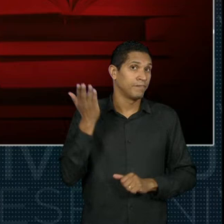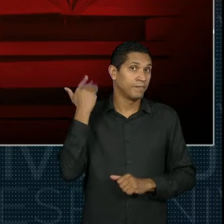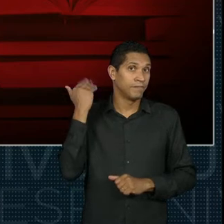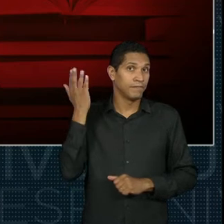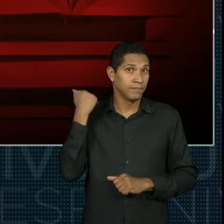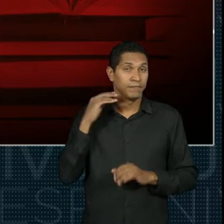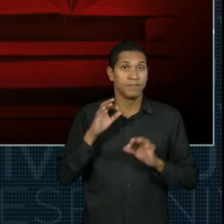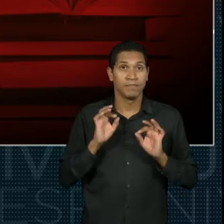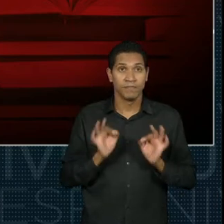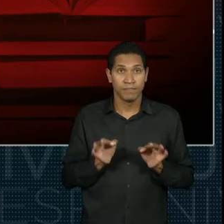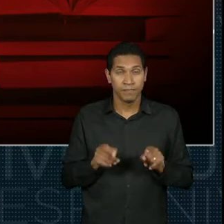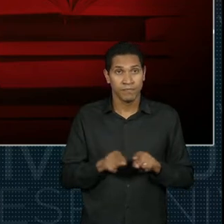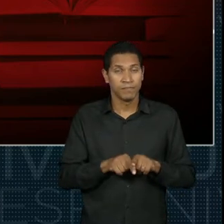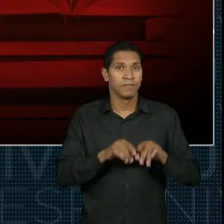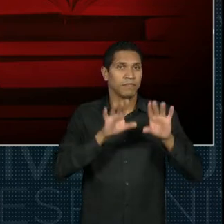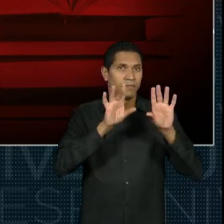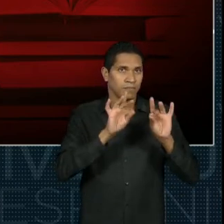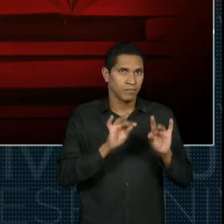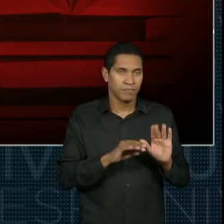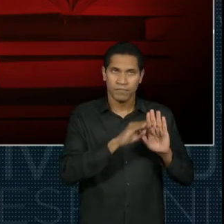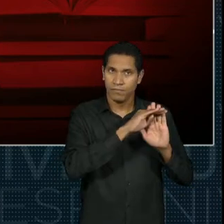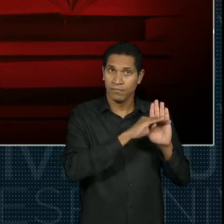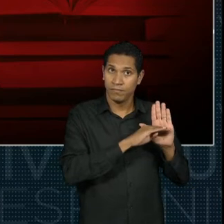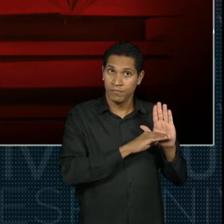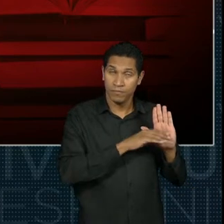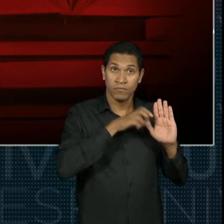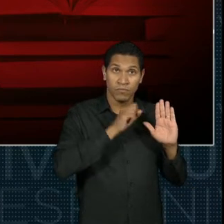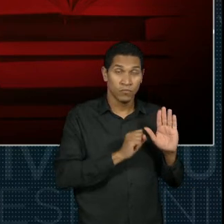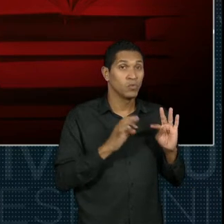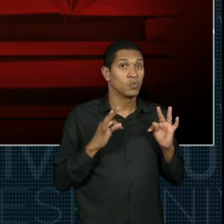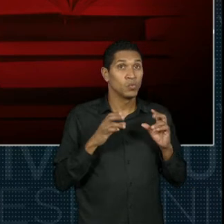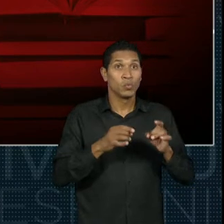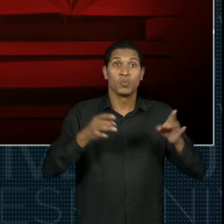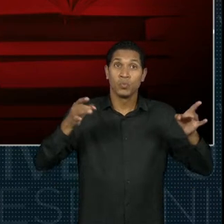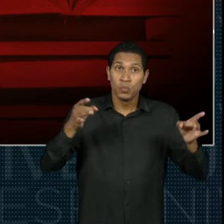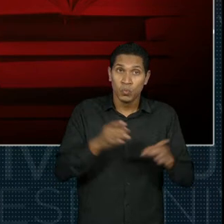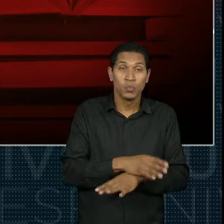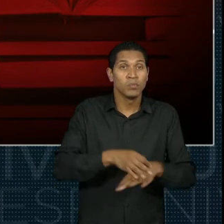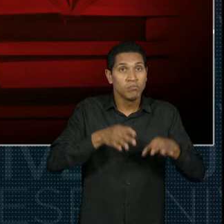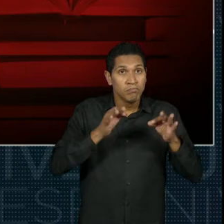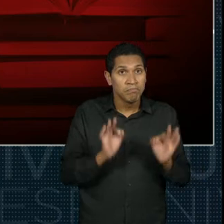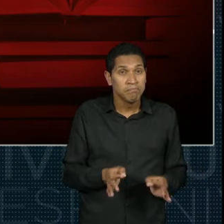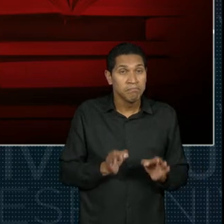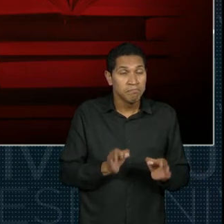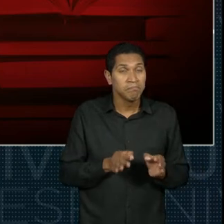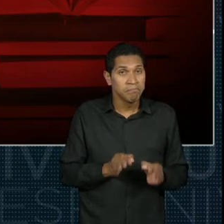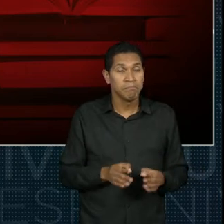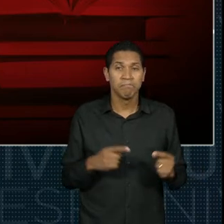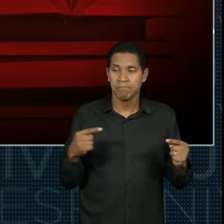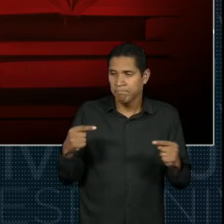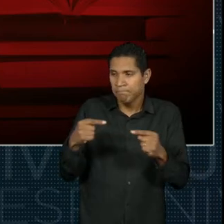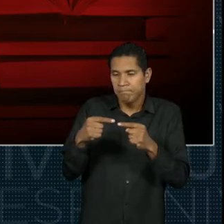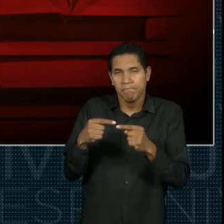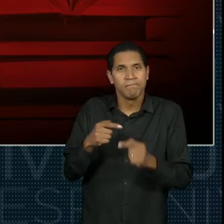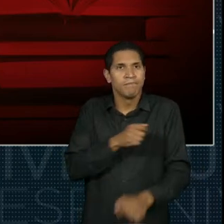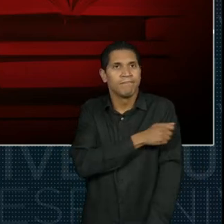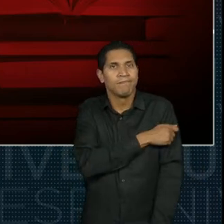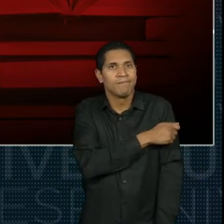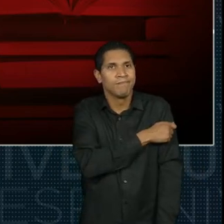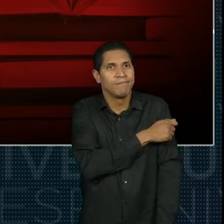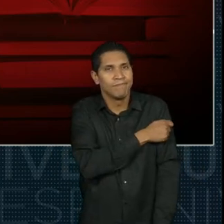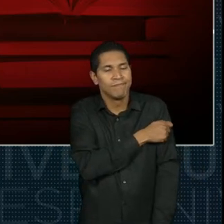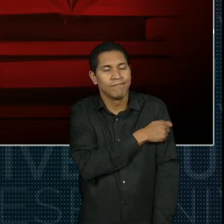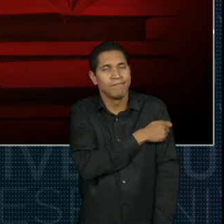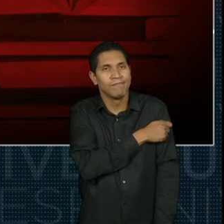também vai estar especificado na documentação. E se tiver tudo nos conformes em relação a essas declarações, o aluno vai